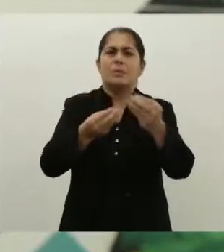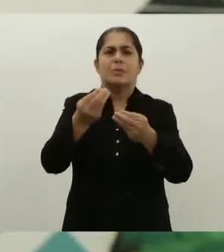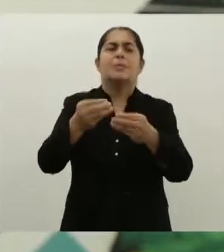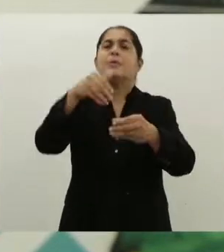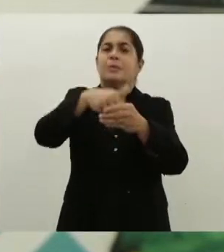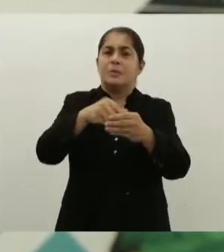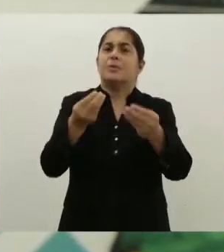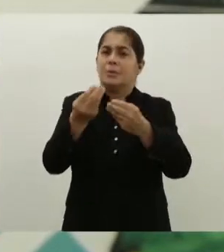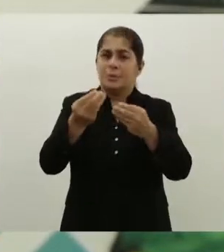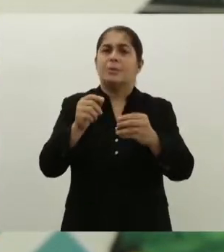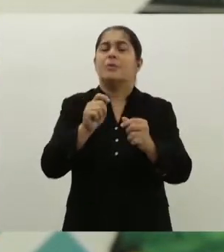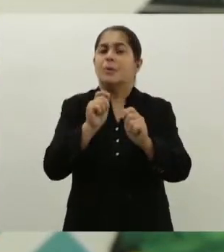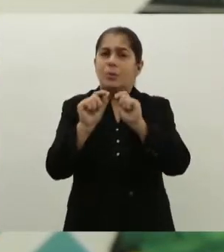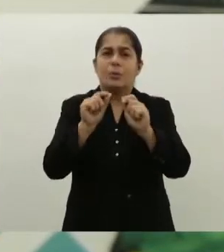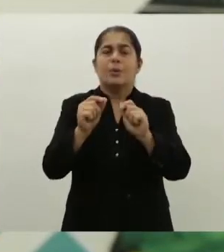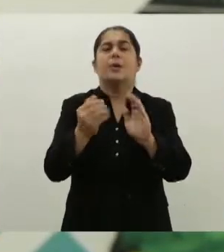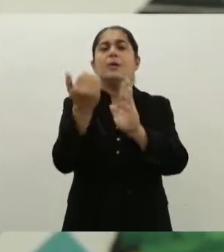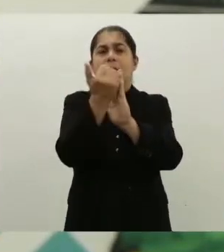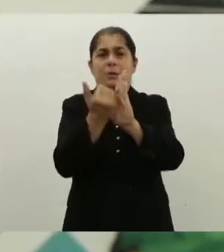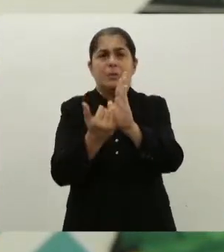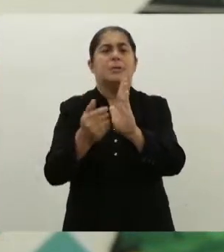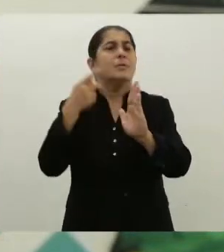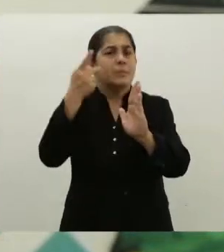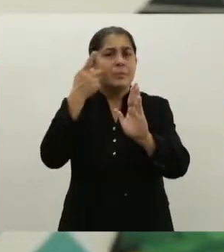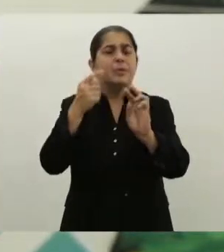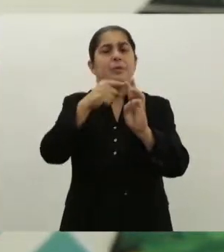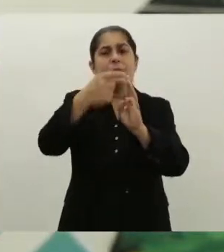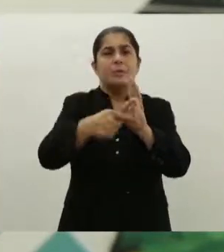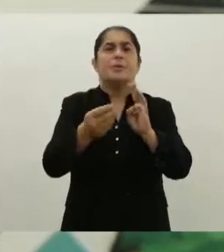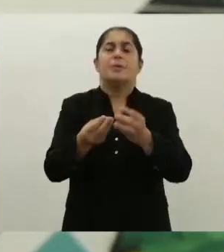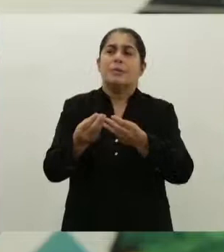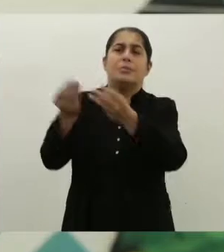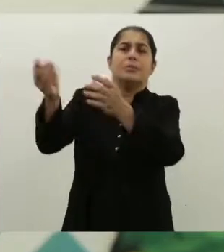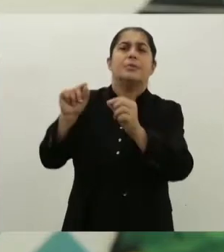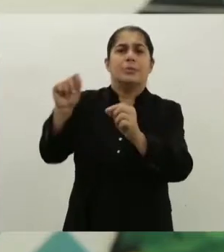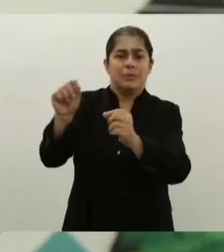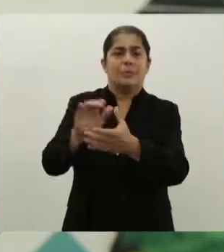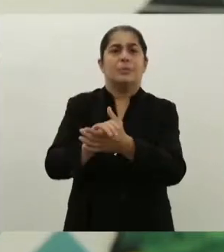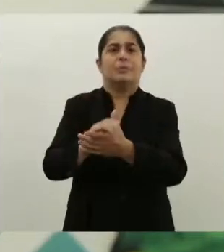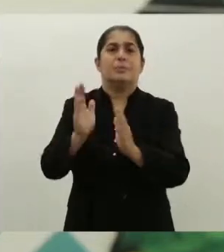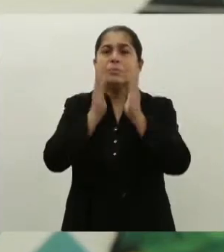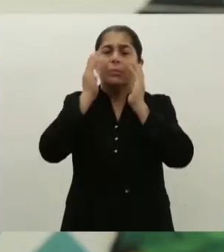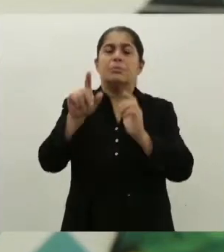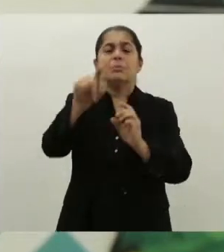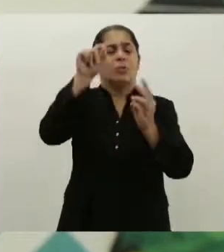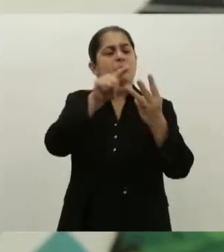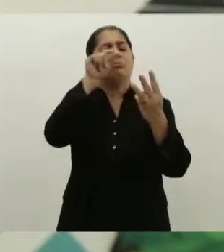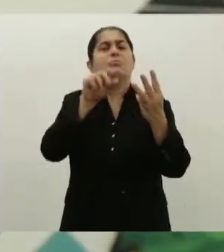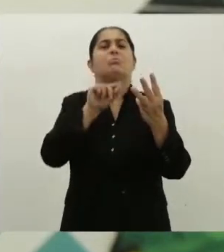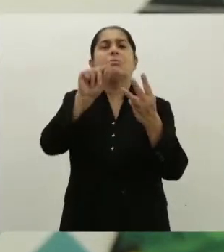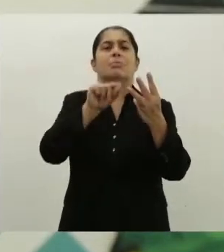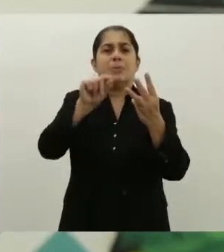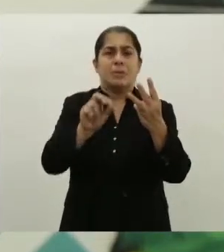como foi a eleição para a formação da lista tríplice enviada ao governador Ricardo Coutinho, para que ele escolha quem vai chefiar o